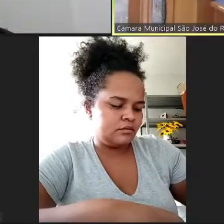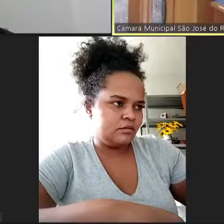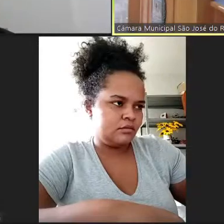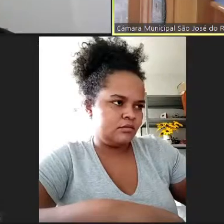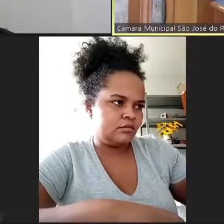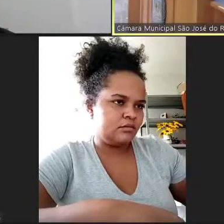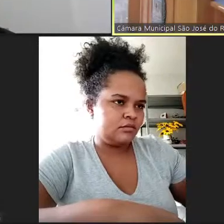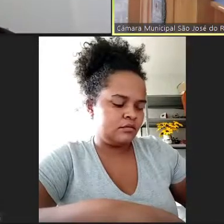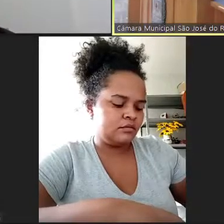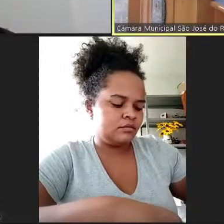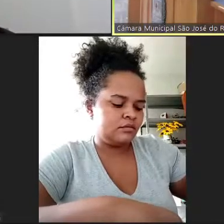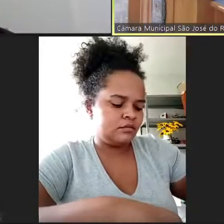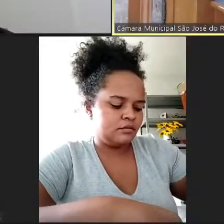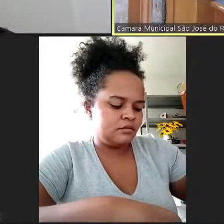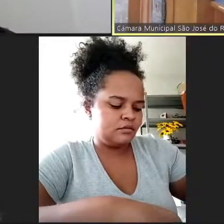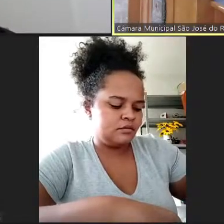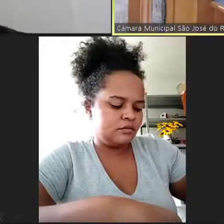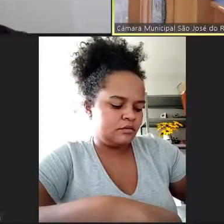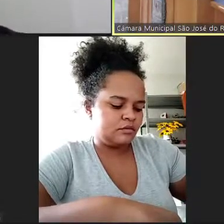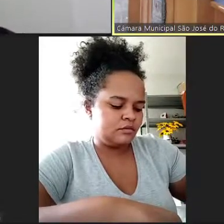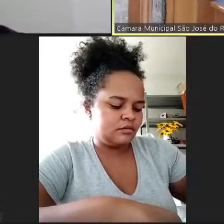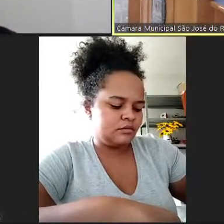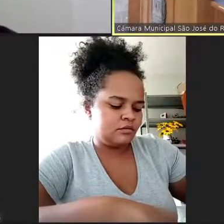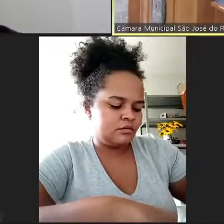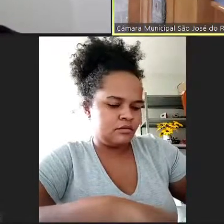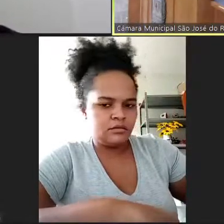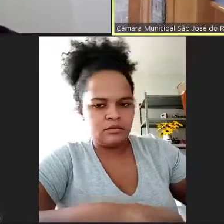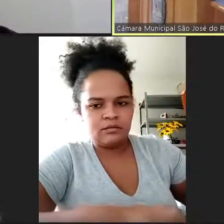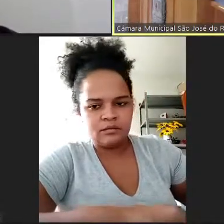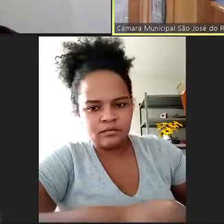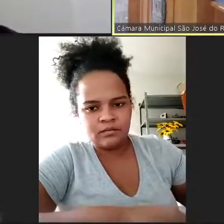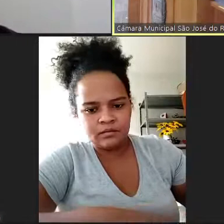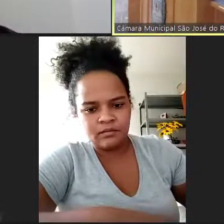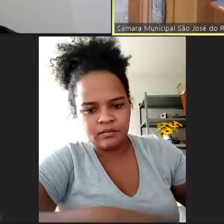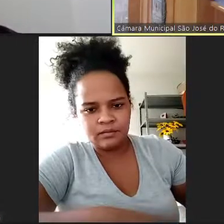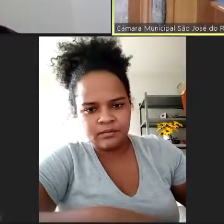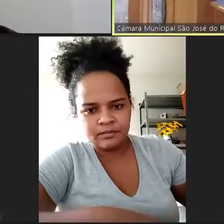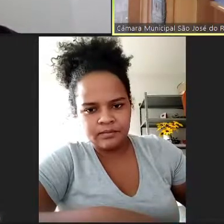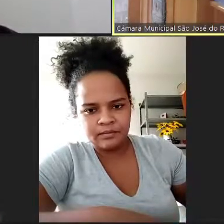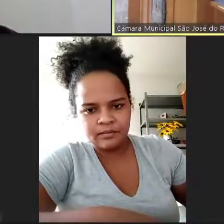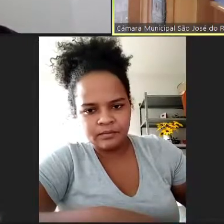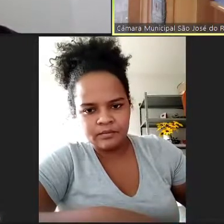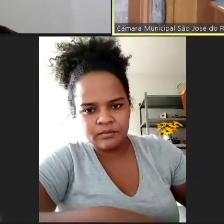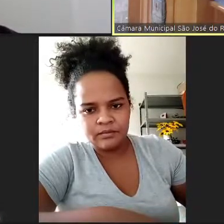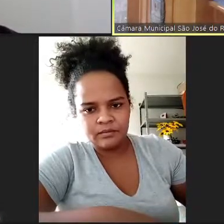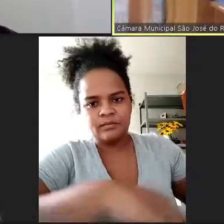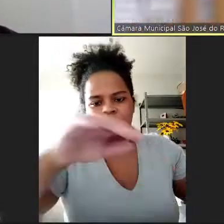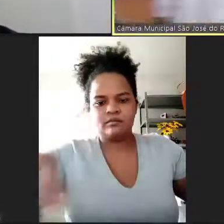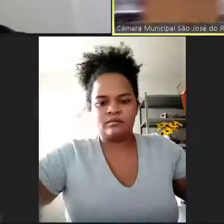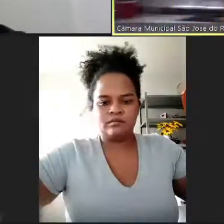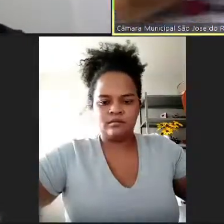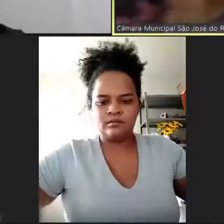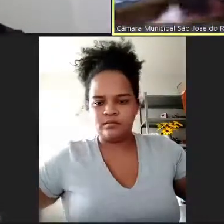obrigatório, mas ajudar bastante a prefeitura, ajudar essas famílias que precisam. Deixa eu me dar uma parte, Paula. Pois não, navega. Boa tarde, presidente,